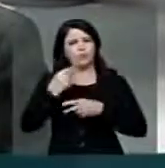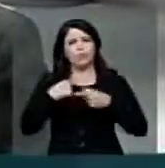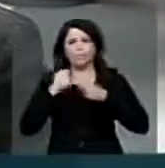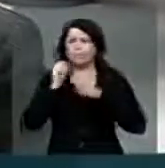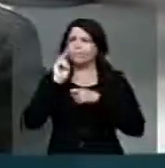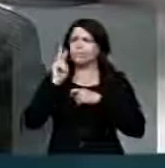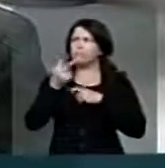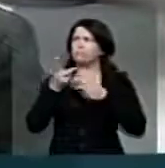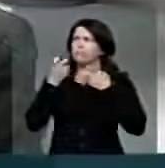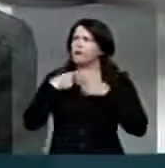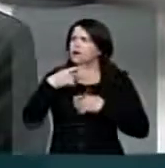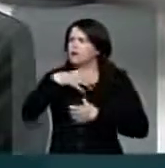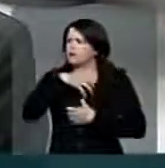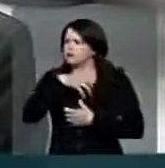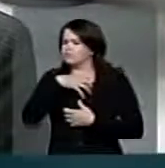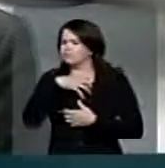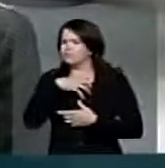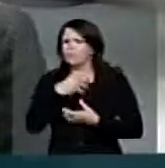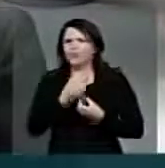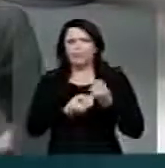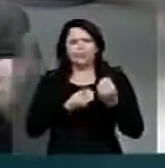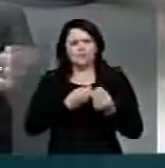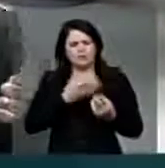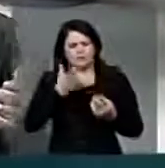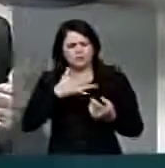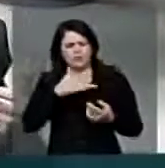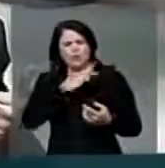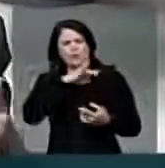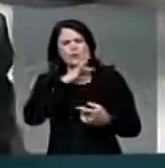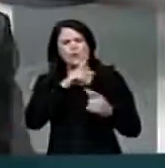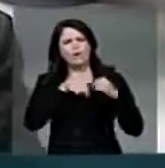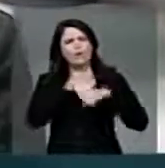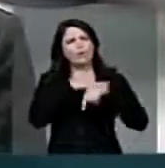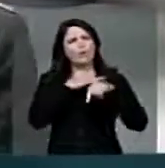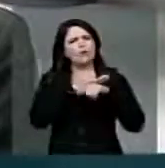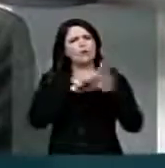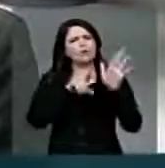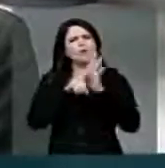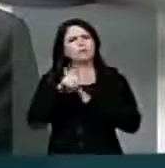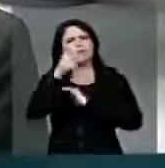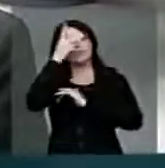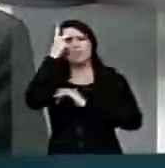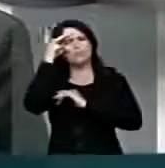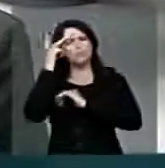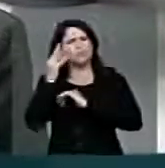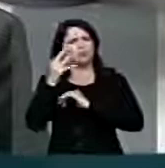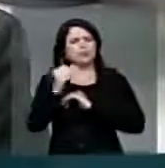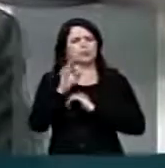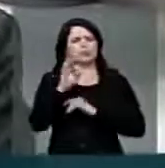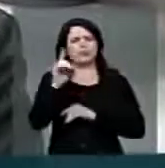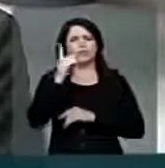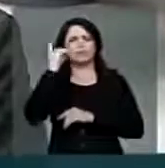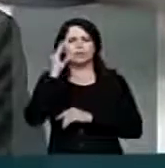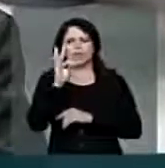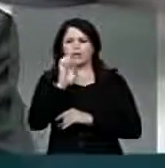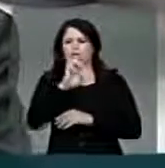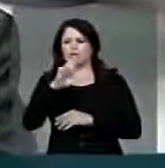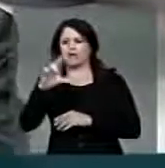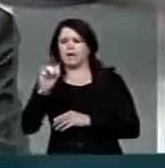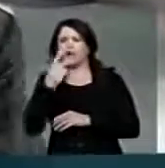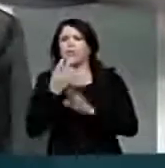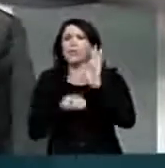a doer o meu coração. Falava agora para o Terra, perguntando para ele, deputado Terra, quantos